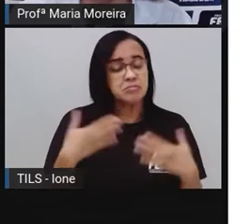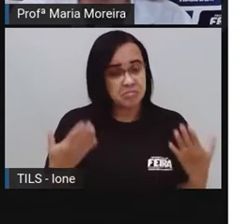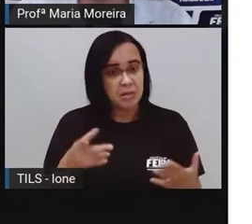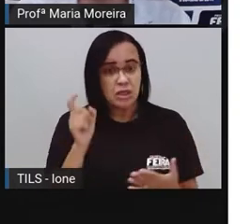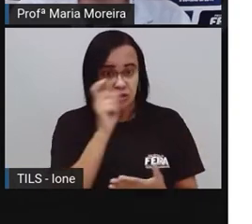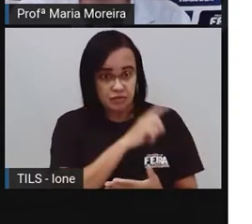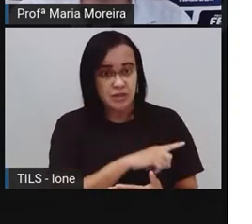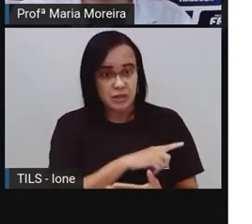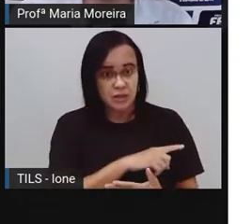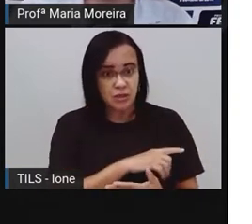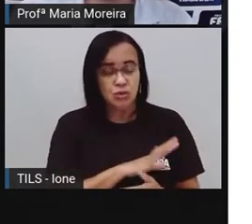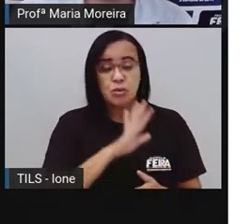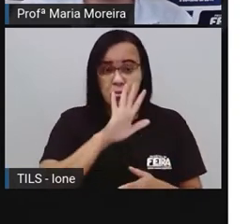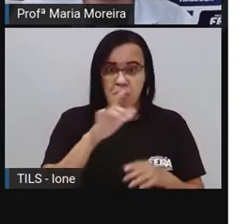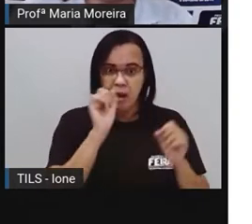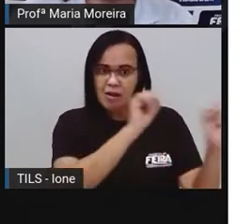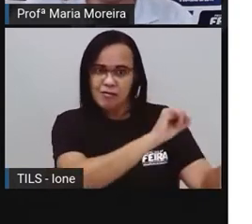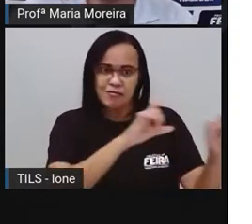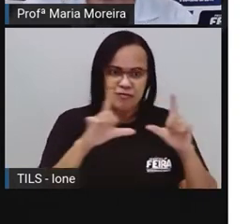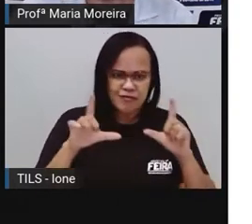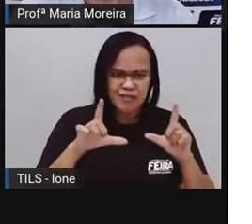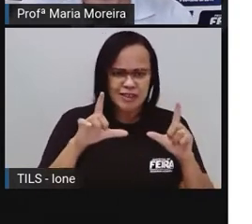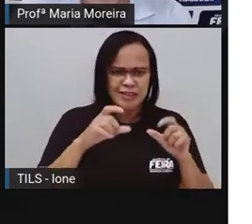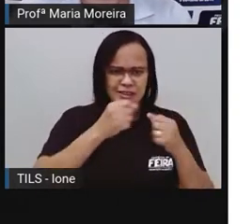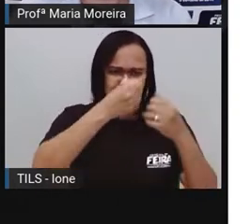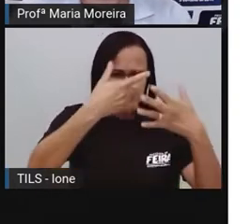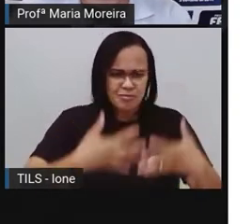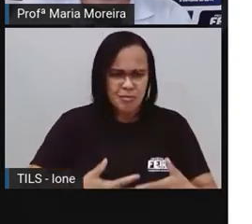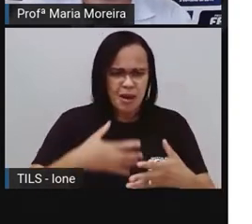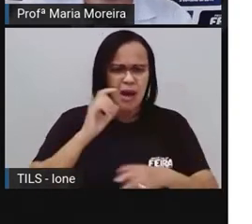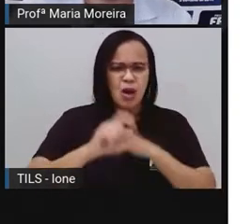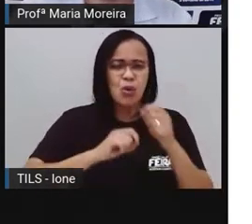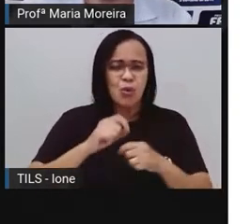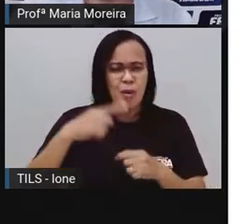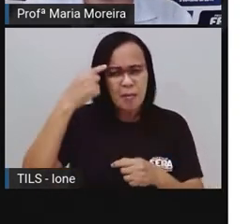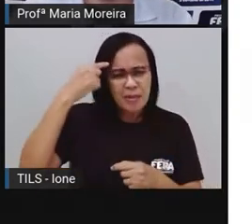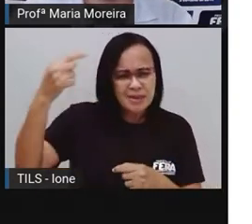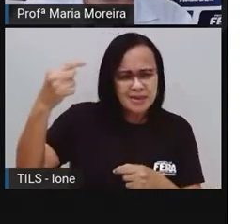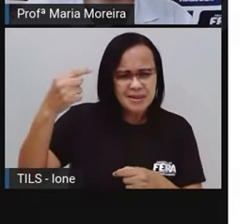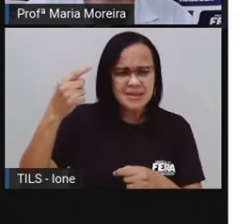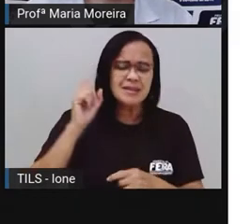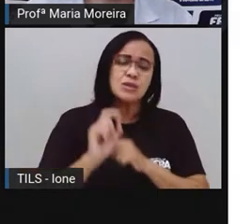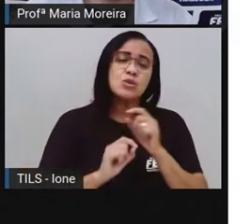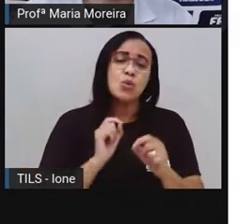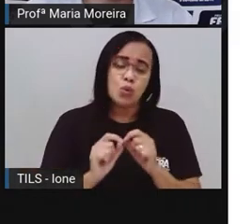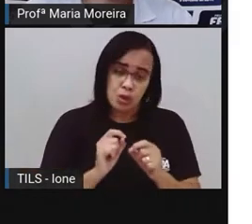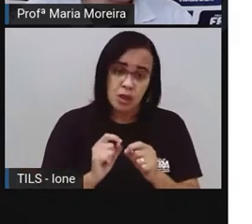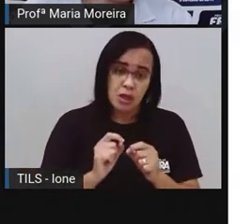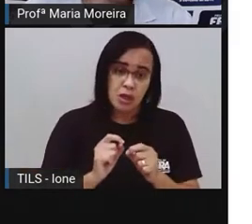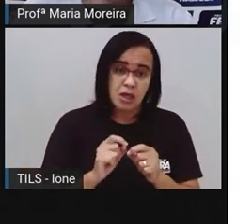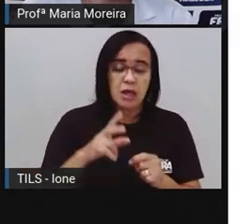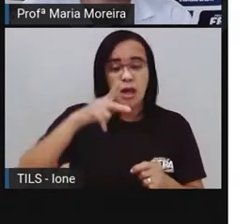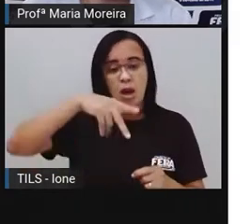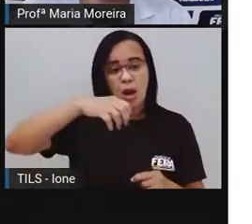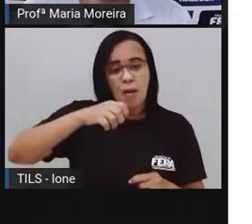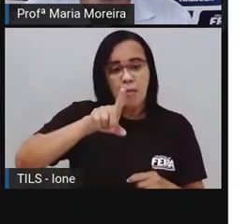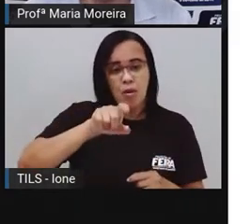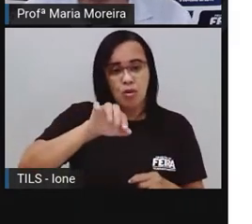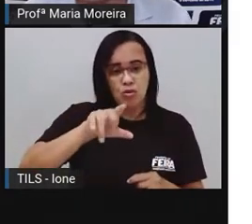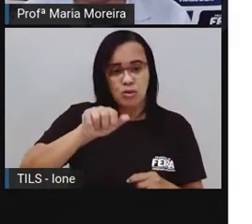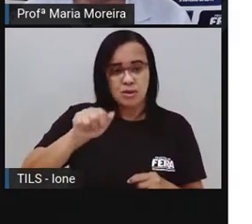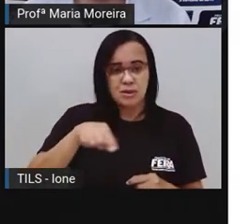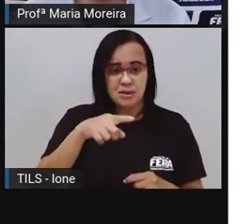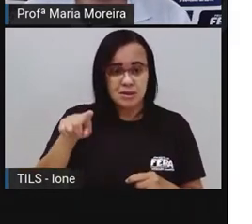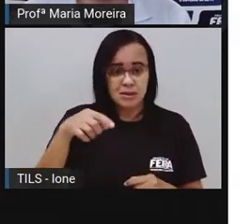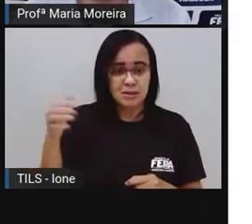vídeo aí trouxe muita coisa para a gente pensar. Poluição sonora, a poluição sonora é provocada por sons e ruídos,